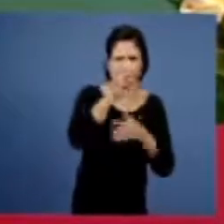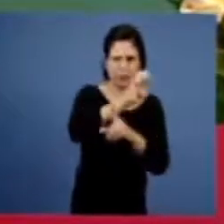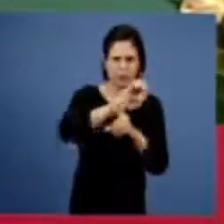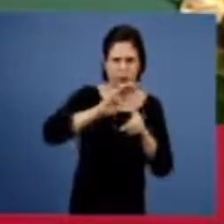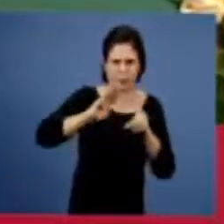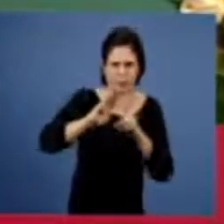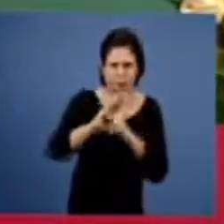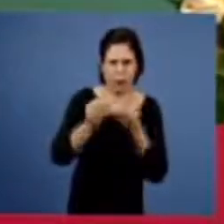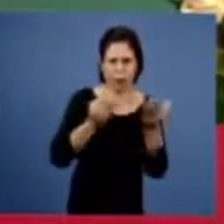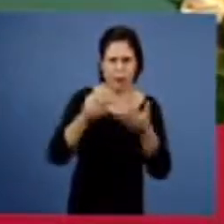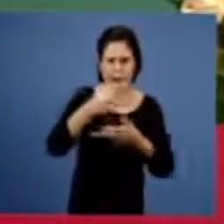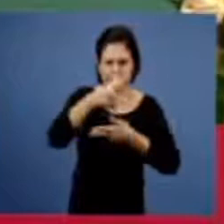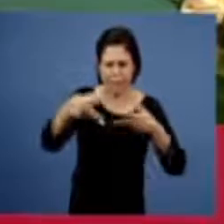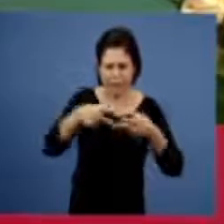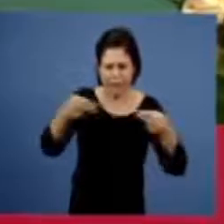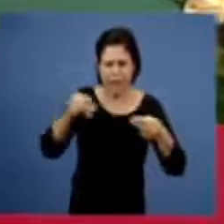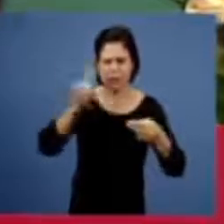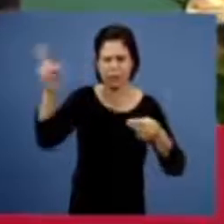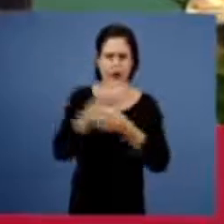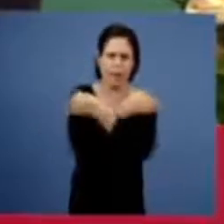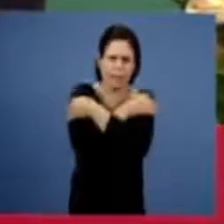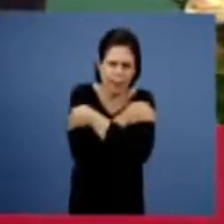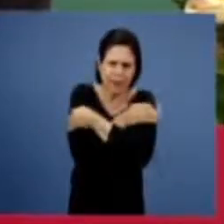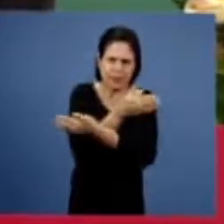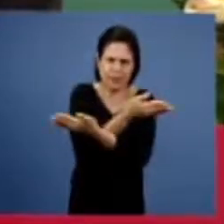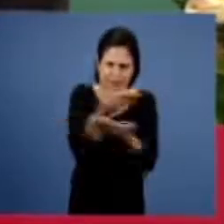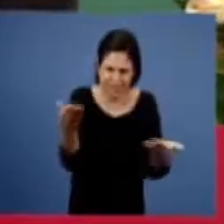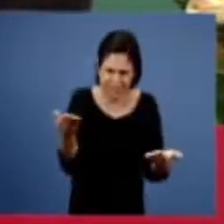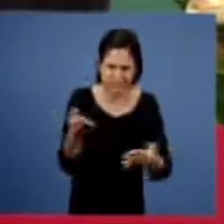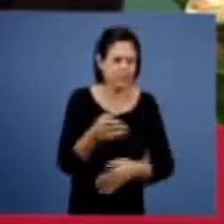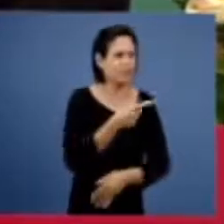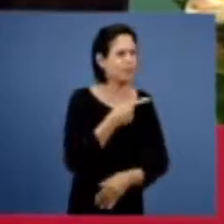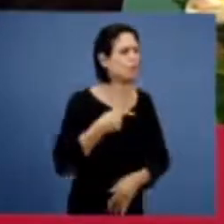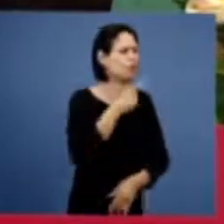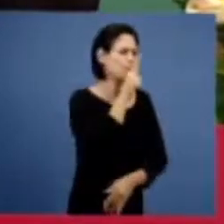isso mesmo meus irmãos o nosso abraço pode continuar pastor